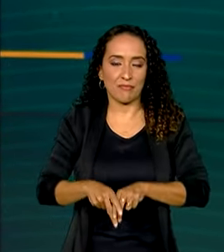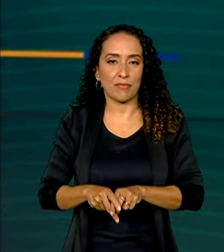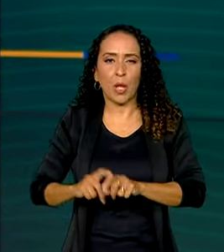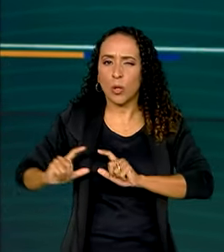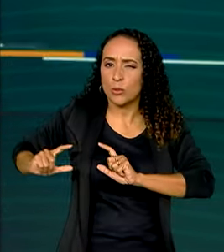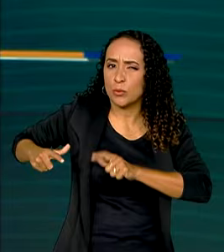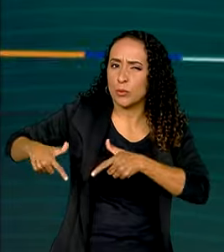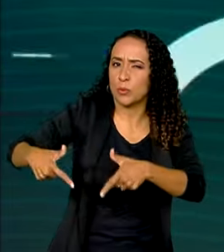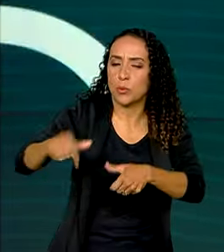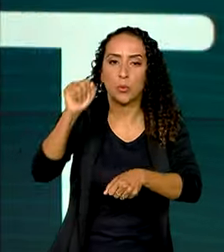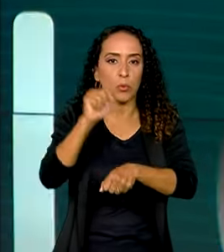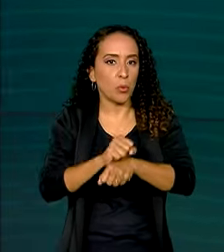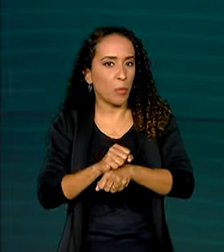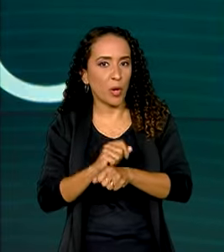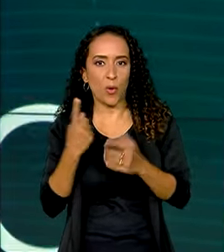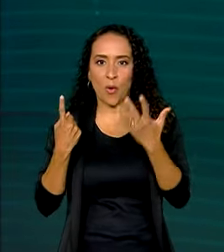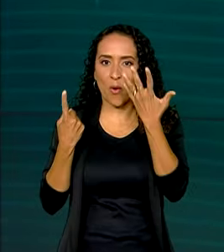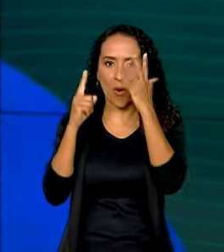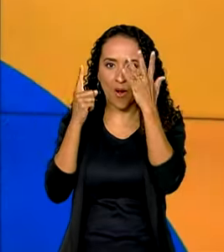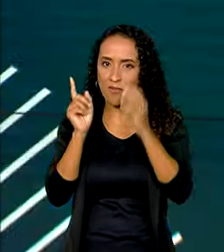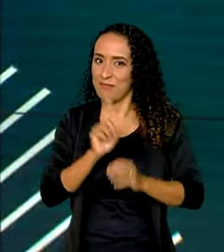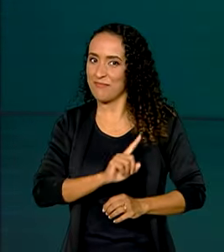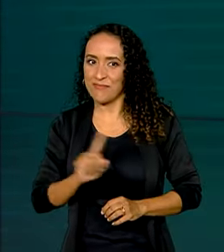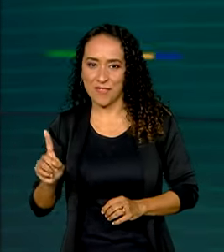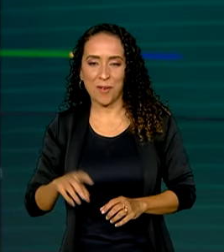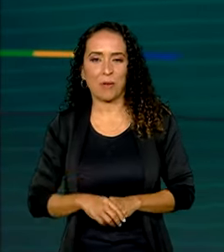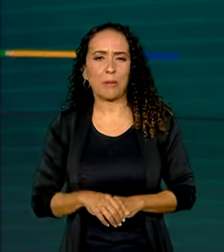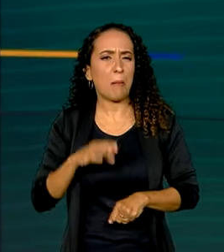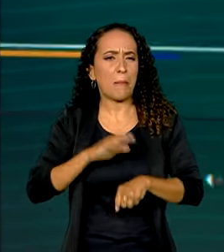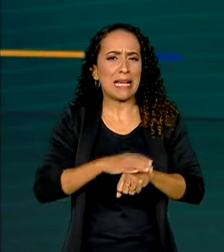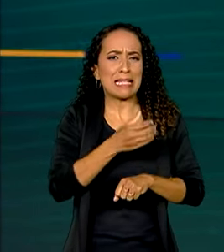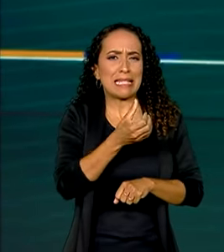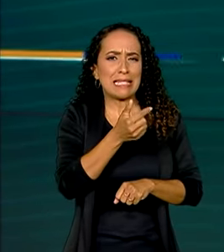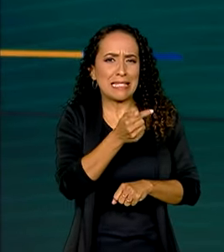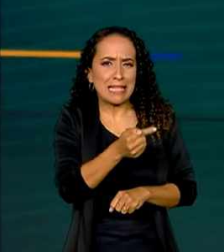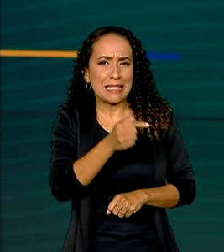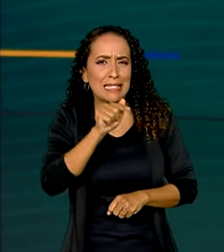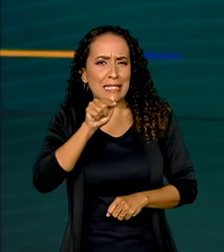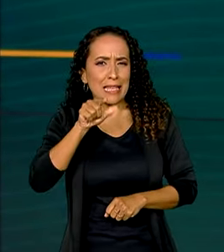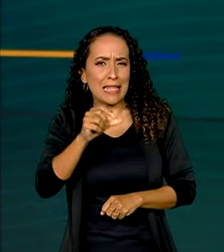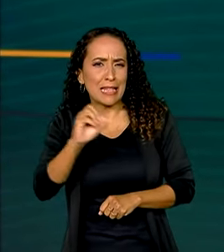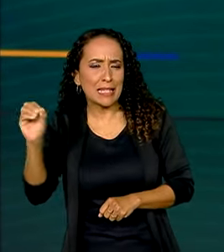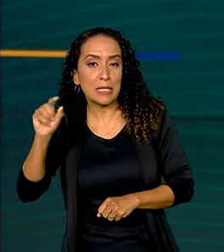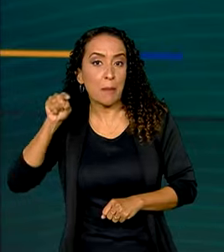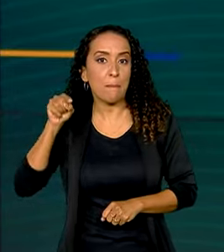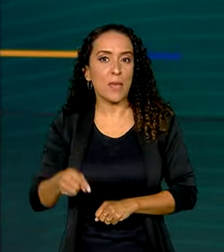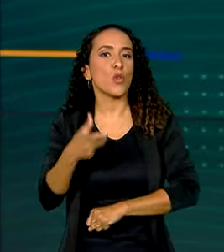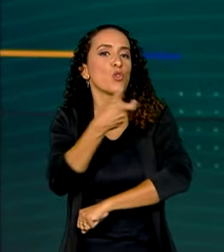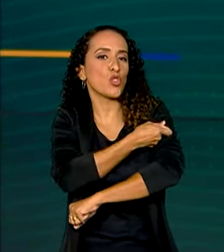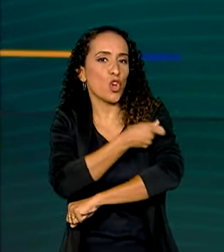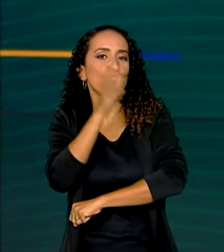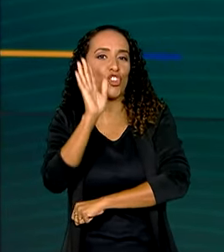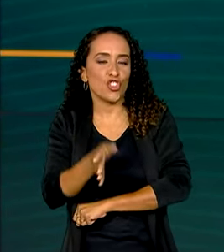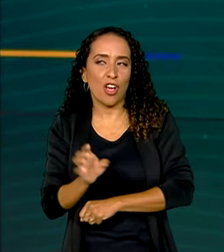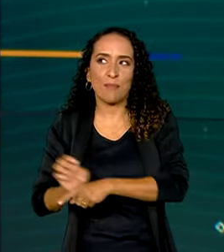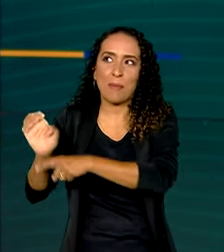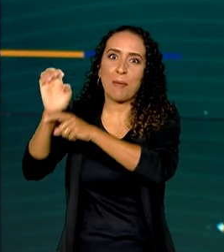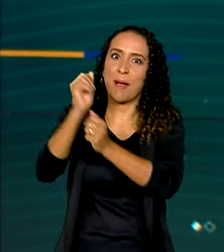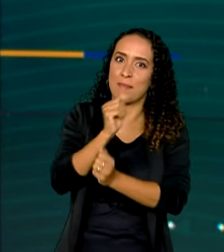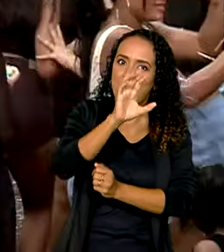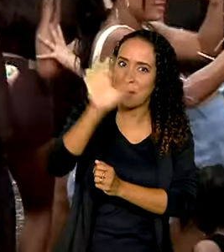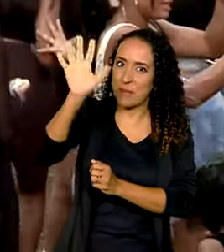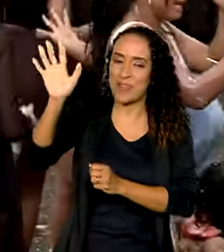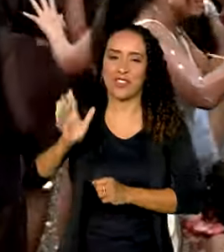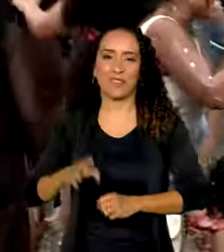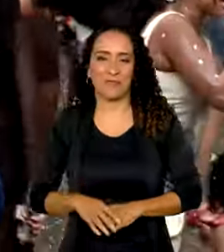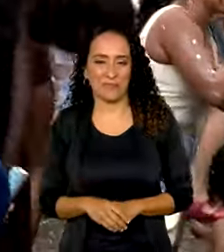trabalho não parou nem mesmo durante o carnaval e mais de 700 mil doses já chegaram aos estados.